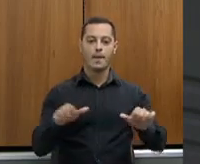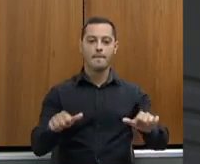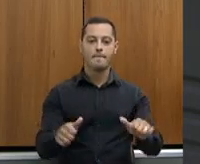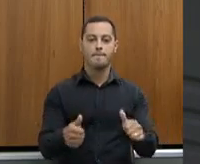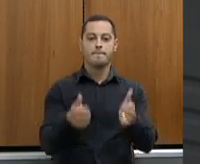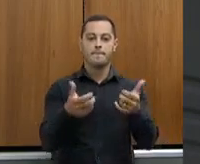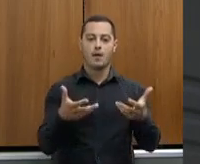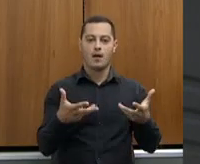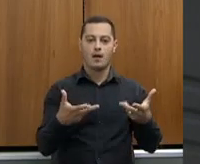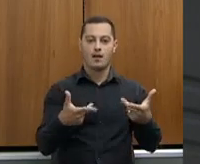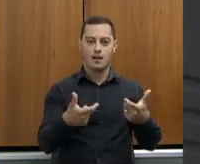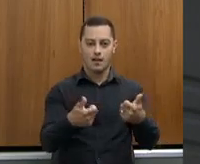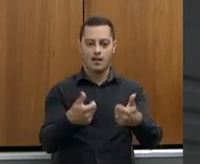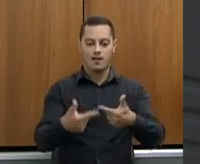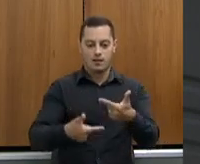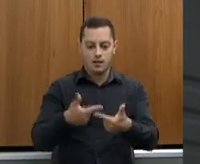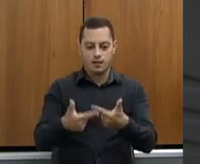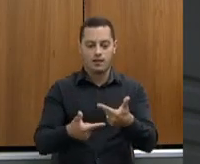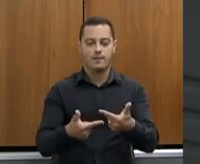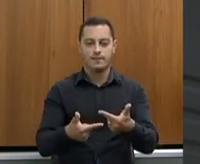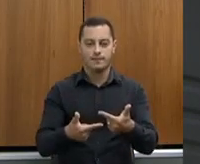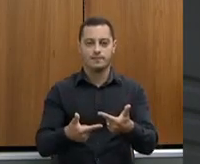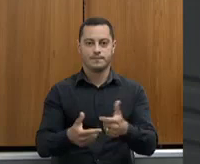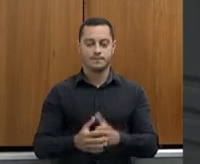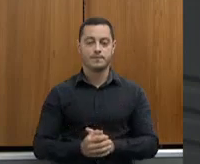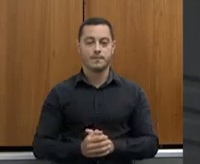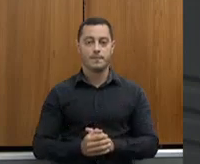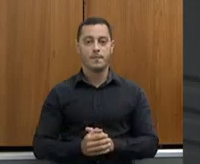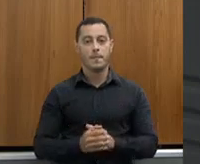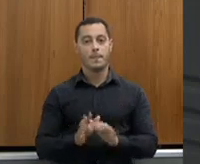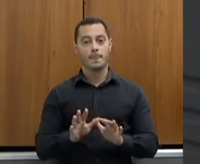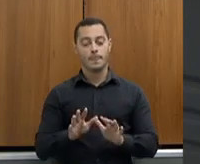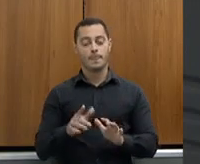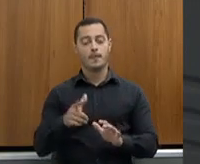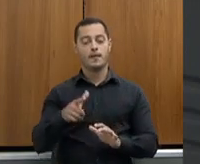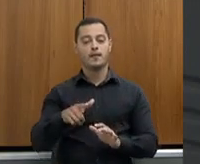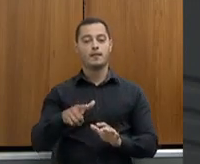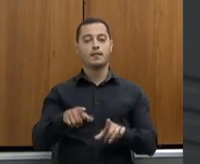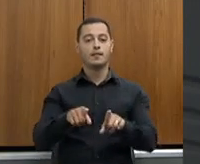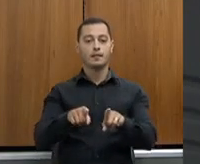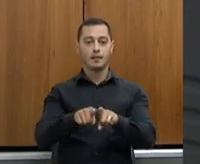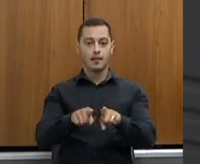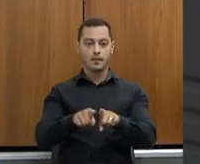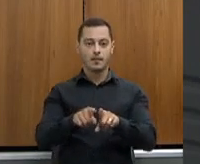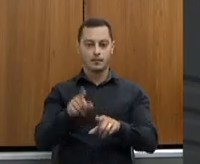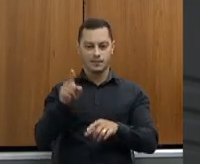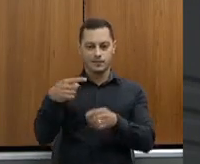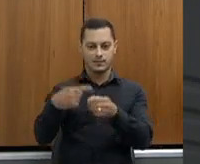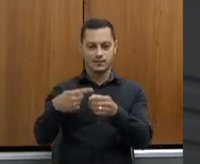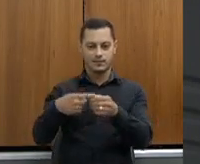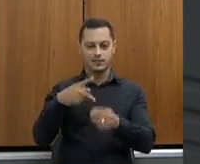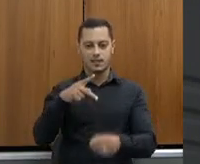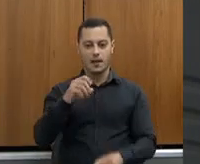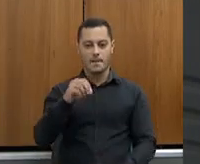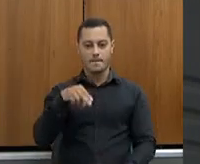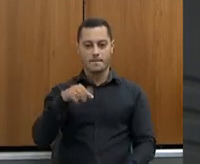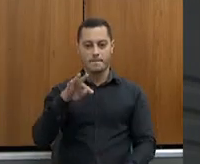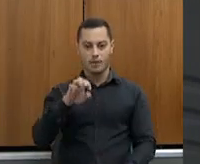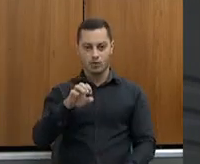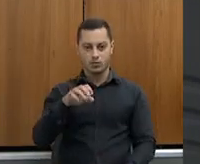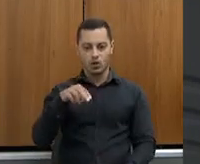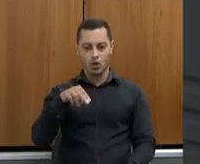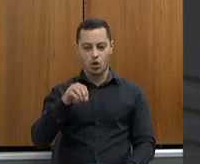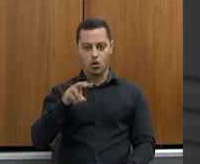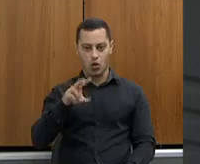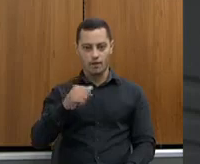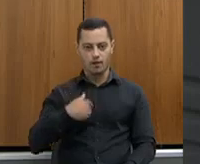e o mercado tem procurado atender. E a questão de Ponte Nova, eu vou sentar com o Otávio,